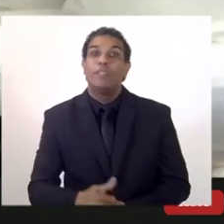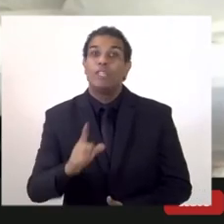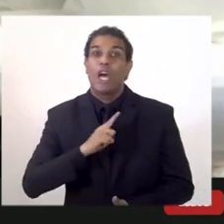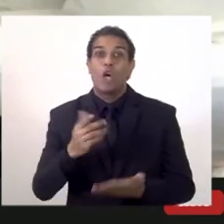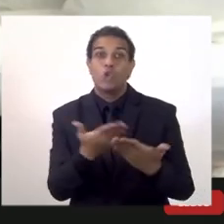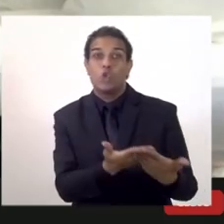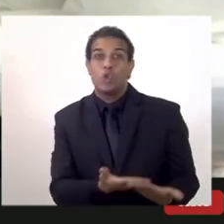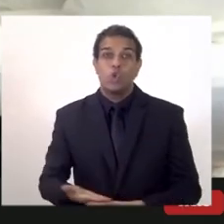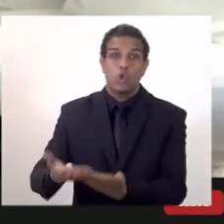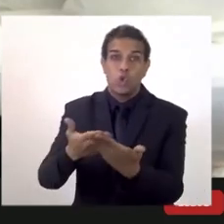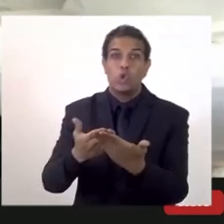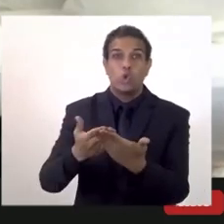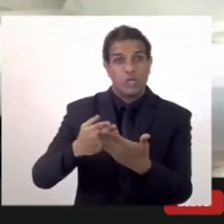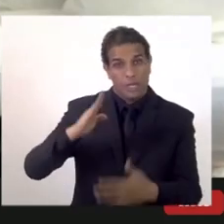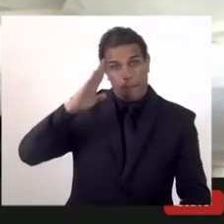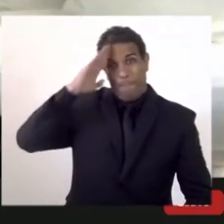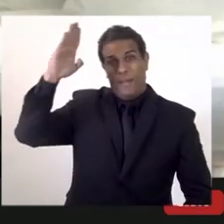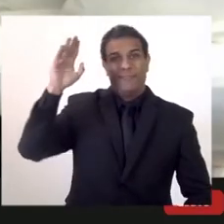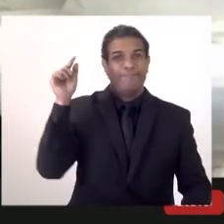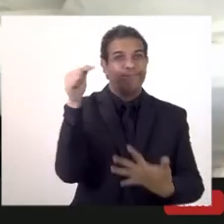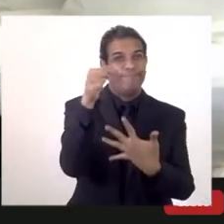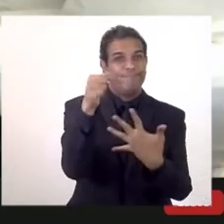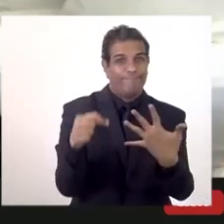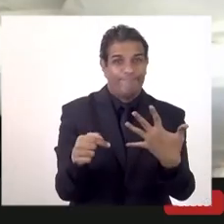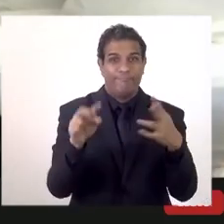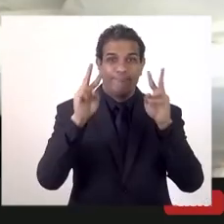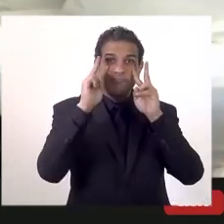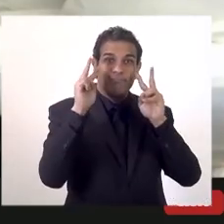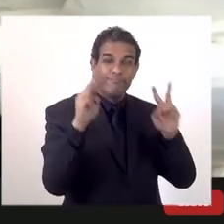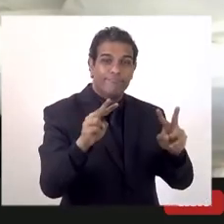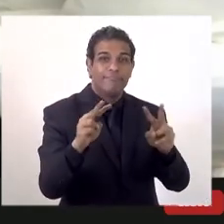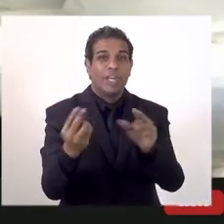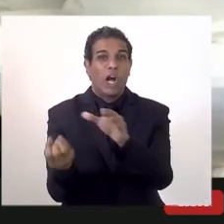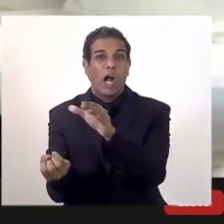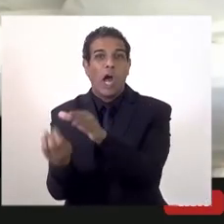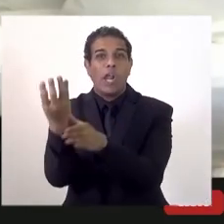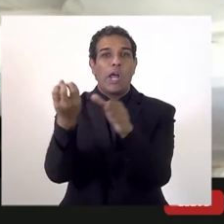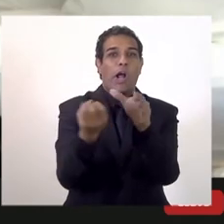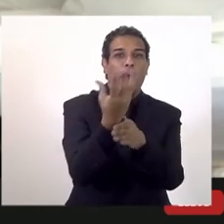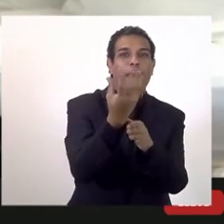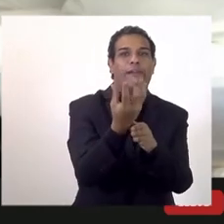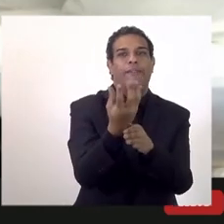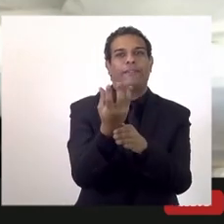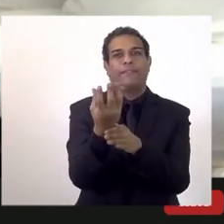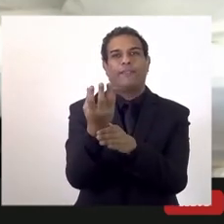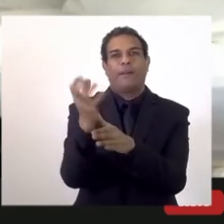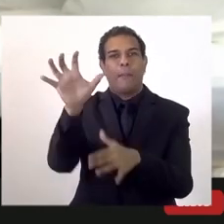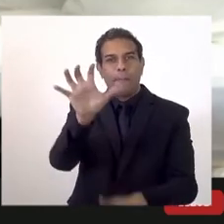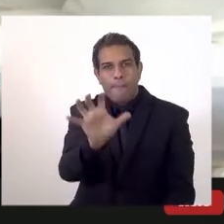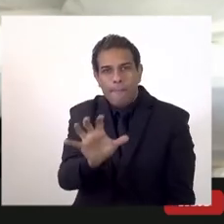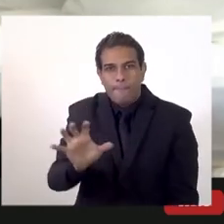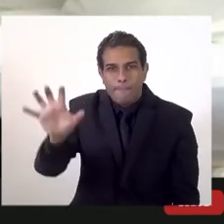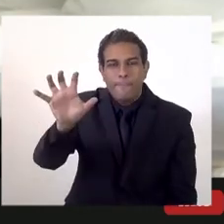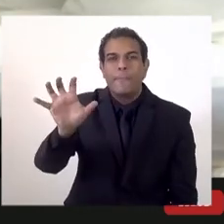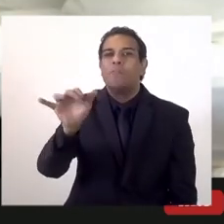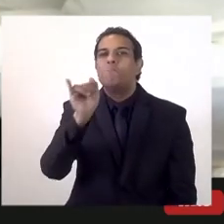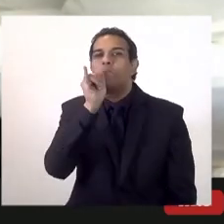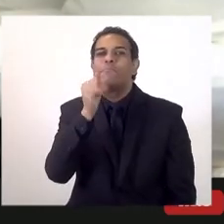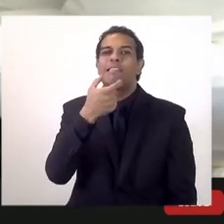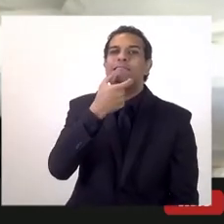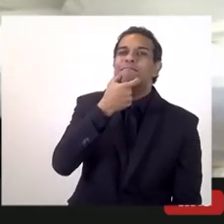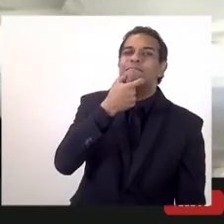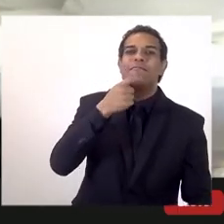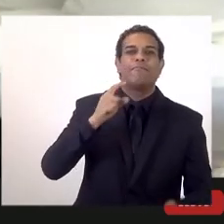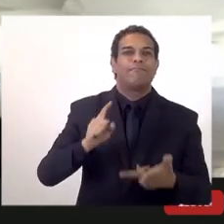nas principais fontes produtoras do mundo tipo lá no Mar do Norte pegou a Inglaterra pegou a